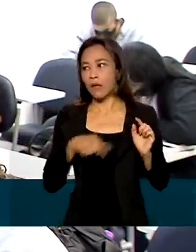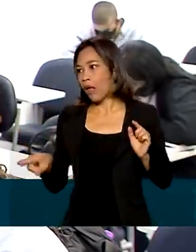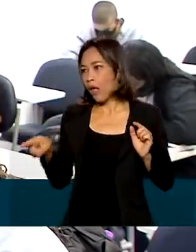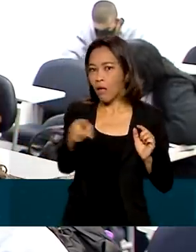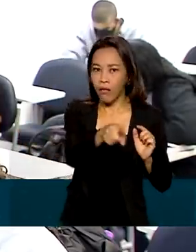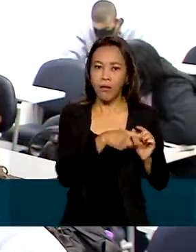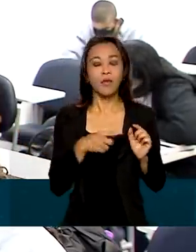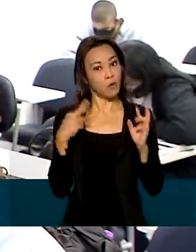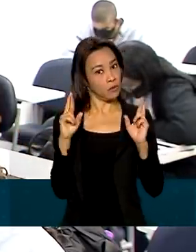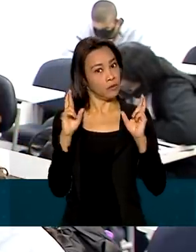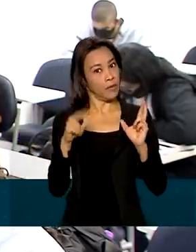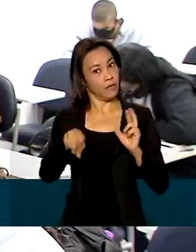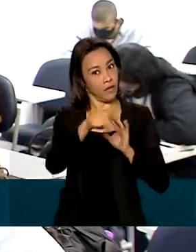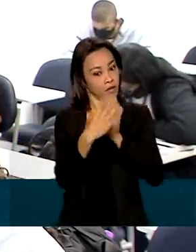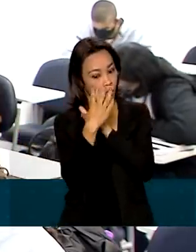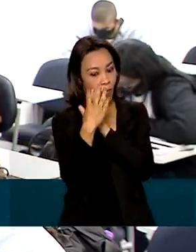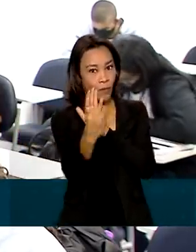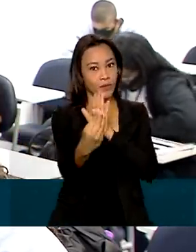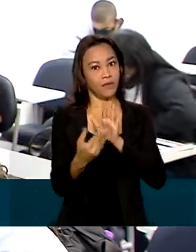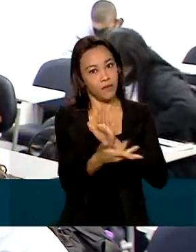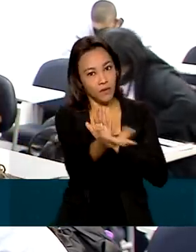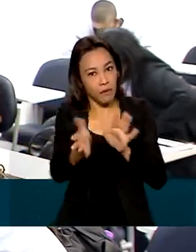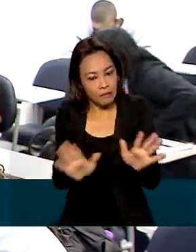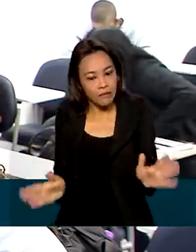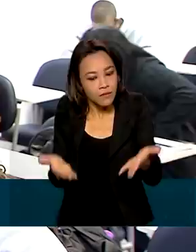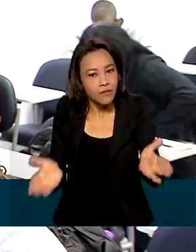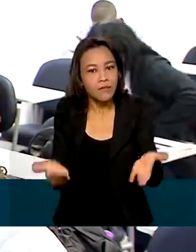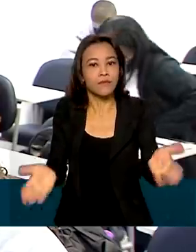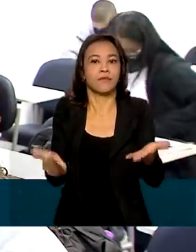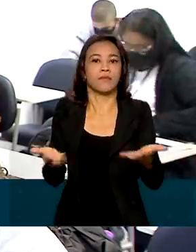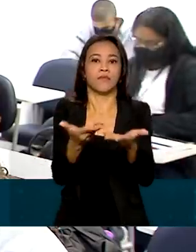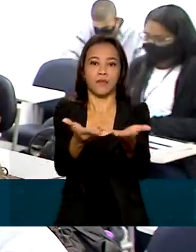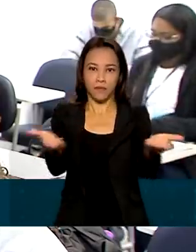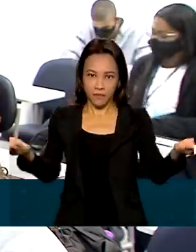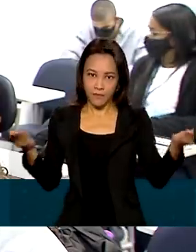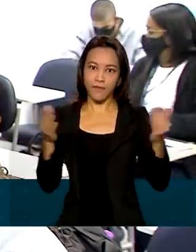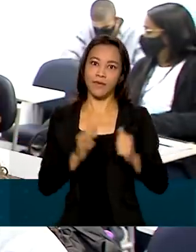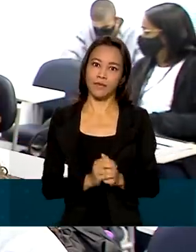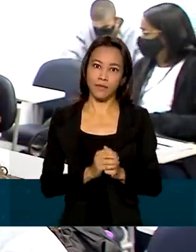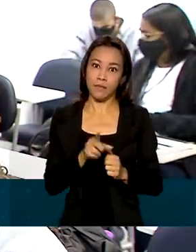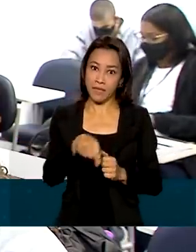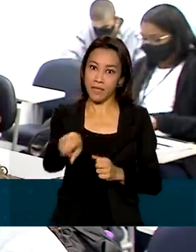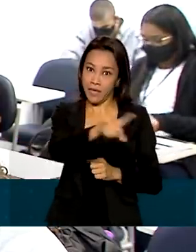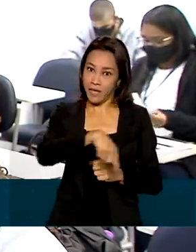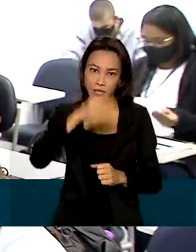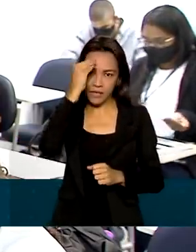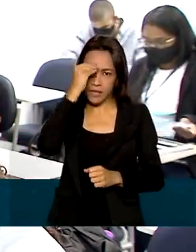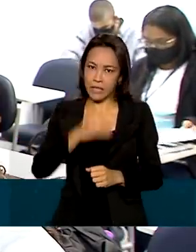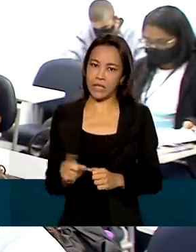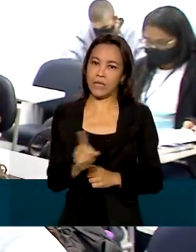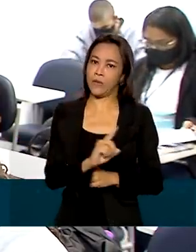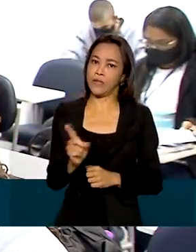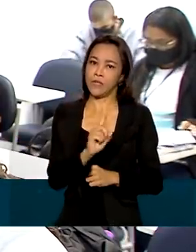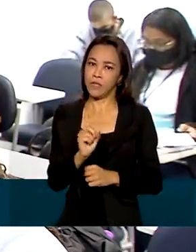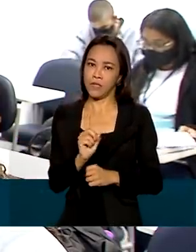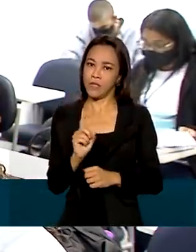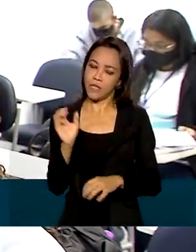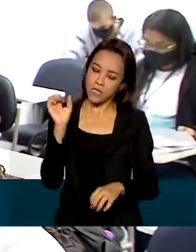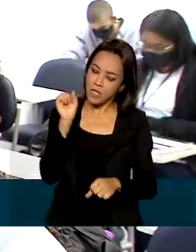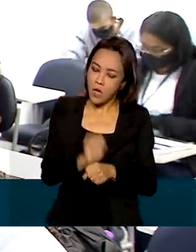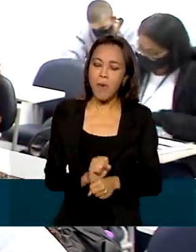espero que isso também sirva para eles aí como motivação, inspiração para que eles não desistam, para que eles não parem, que